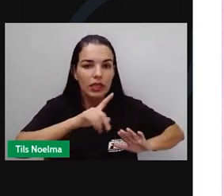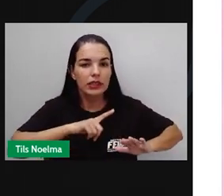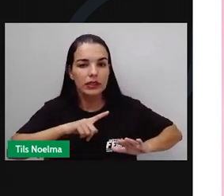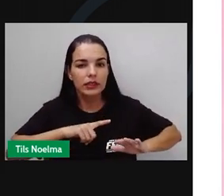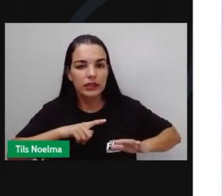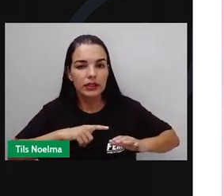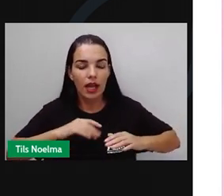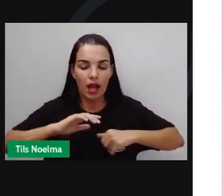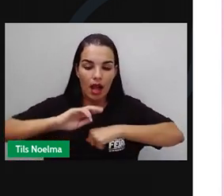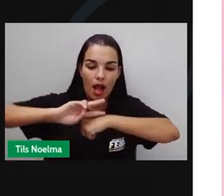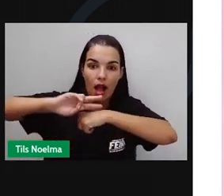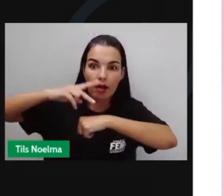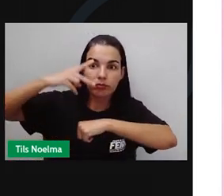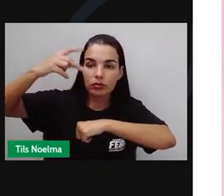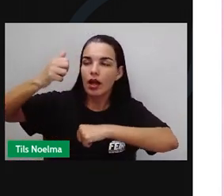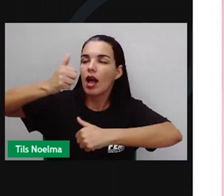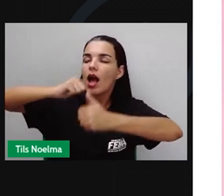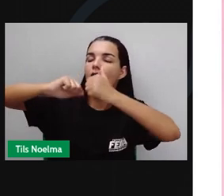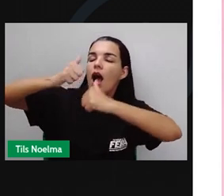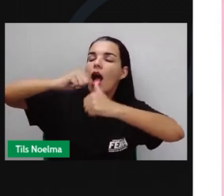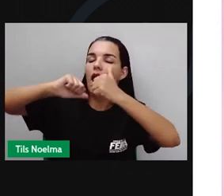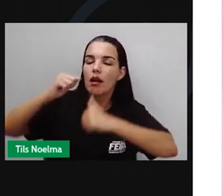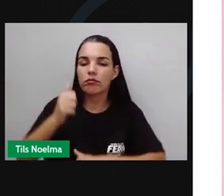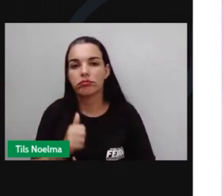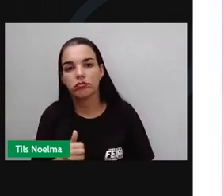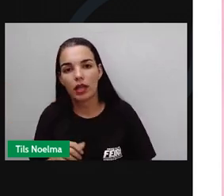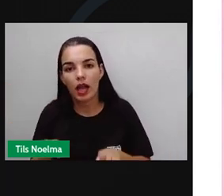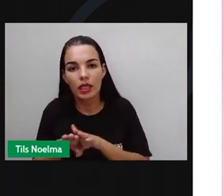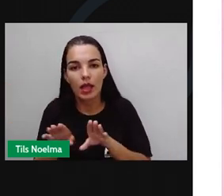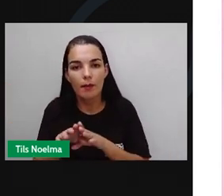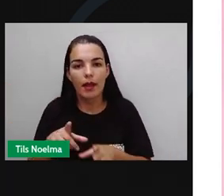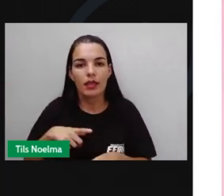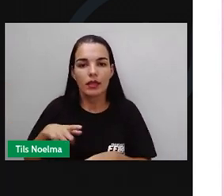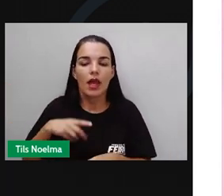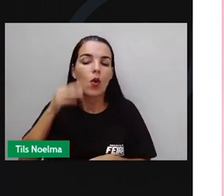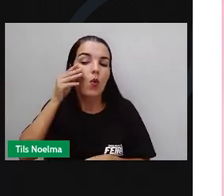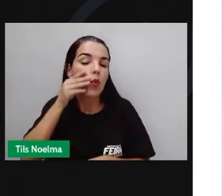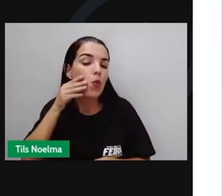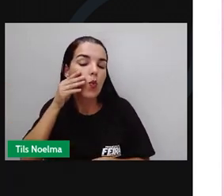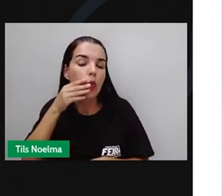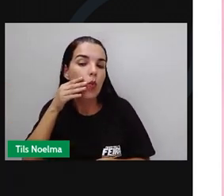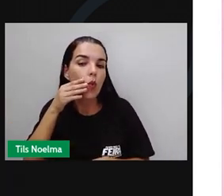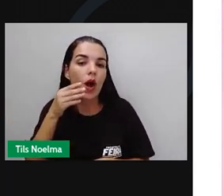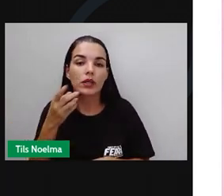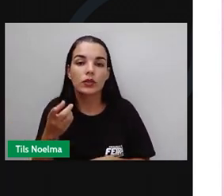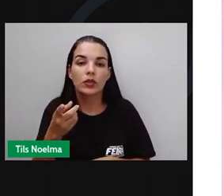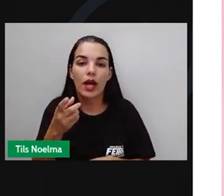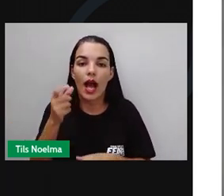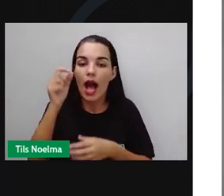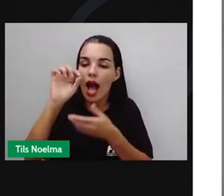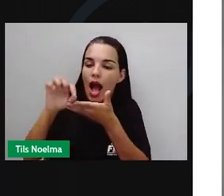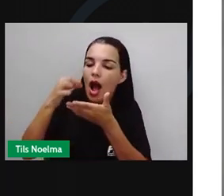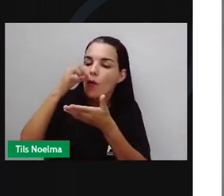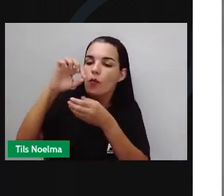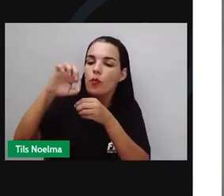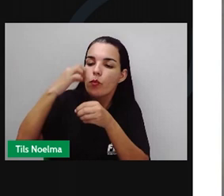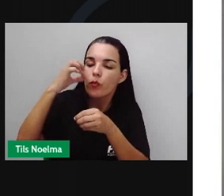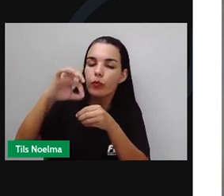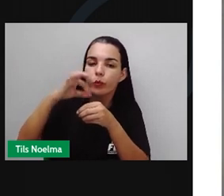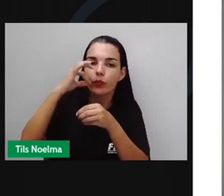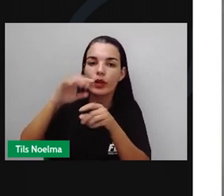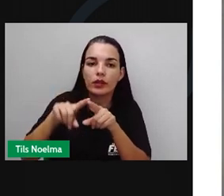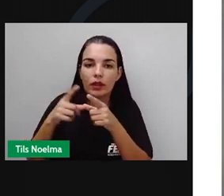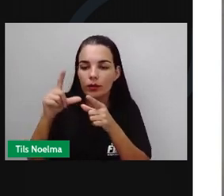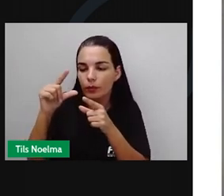tolerar altos níveis alcoólicos. O fermento consome o açúcar no suco de uva. E conforme o nível de açúcar